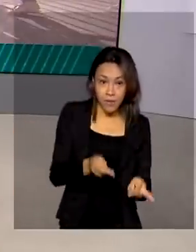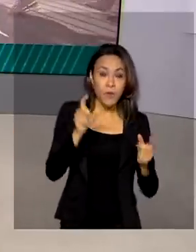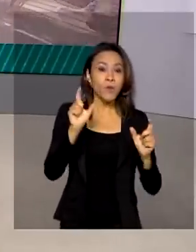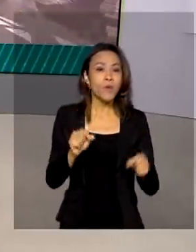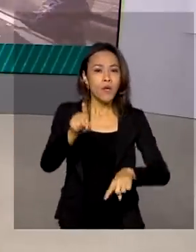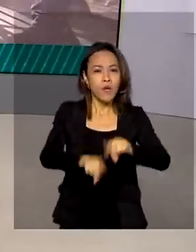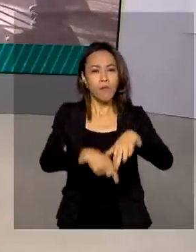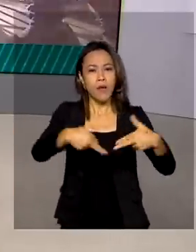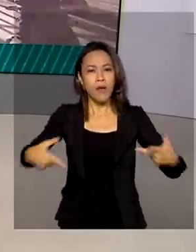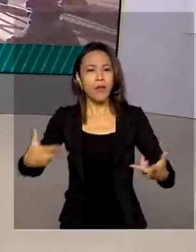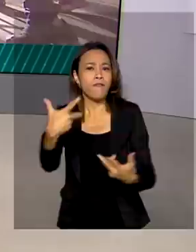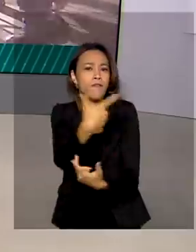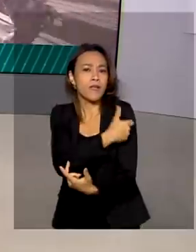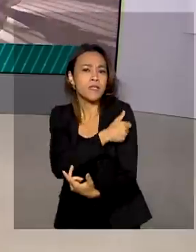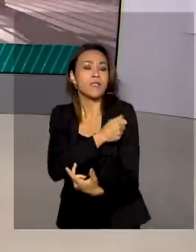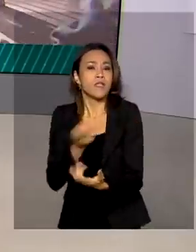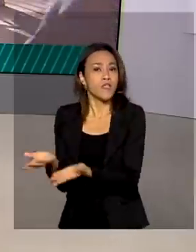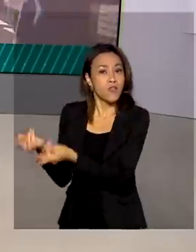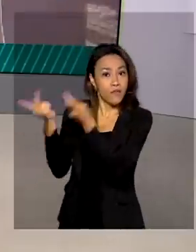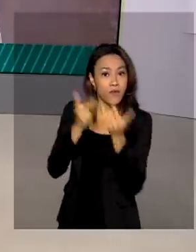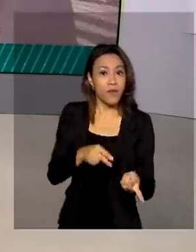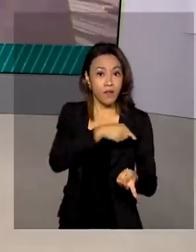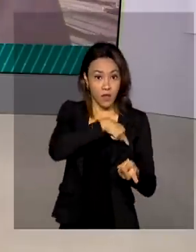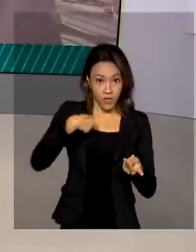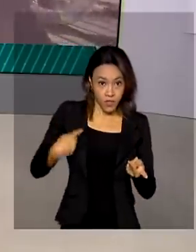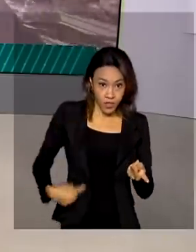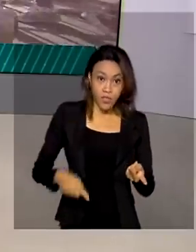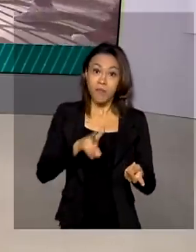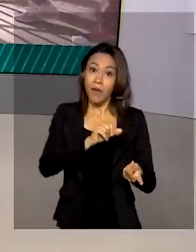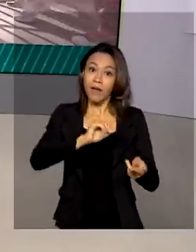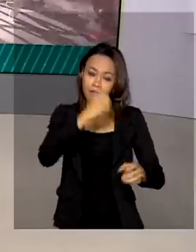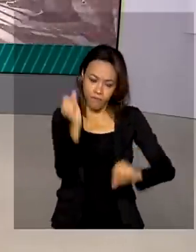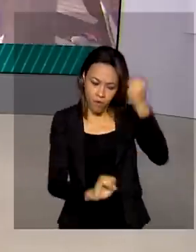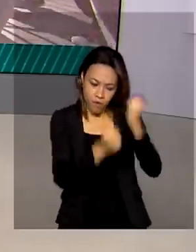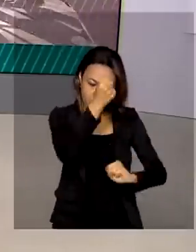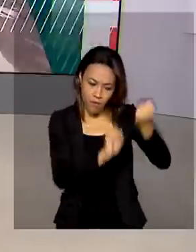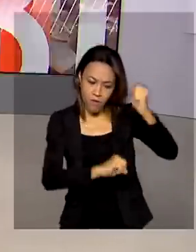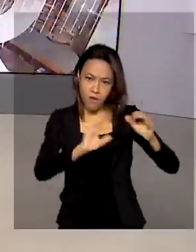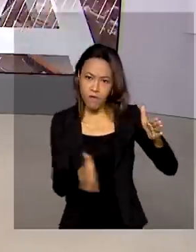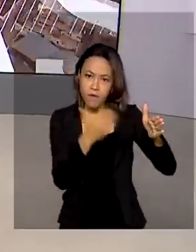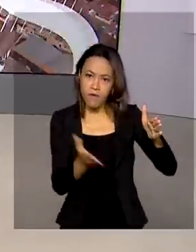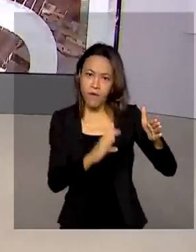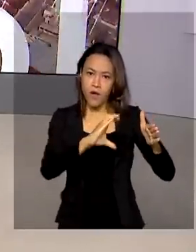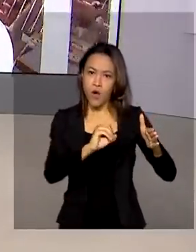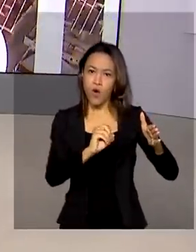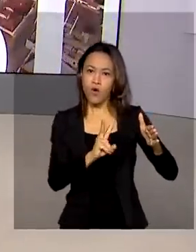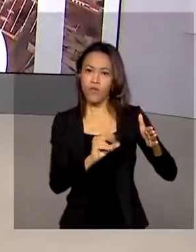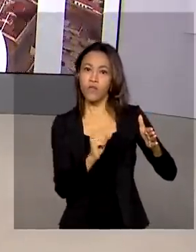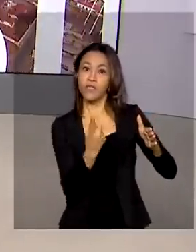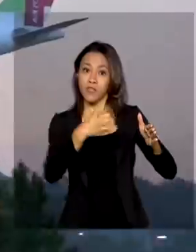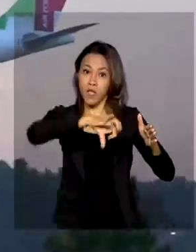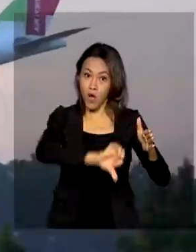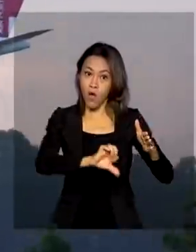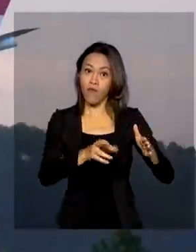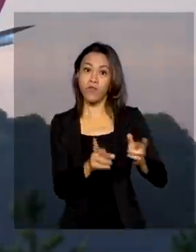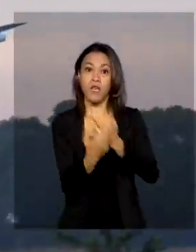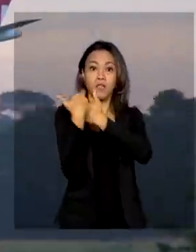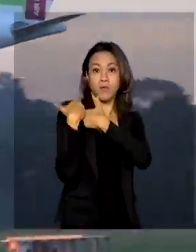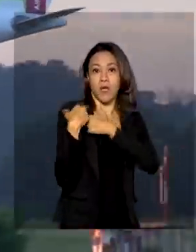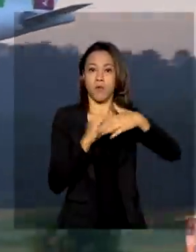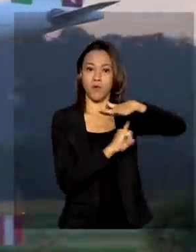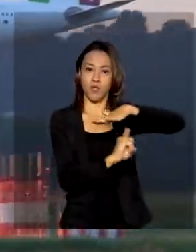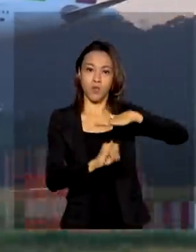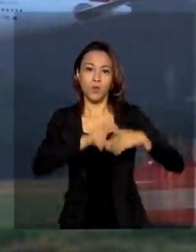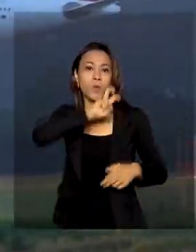China e que vão permitir a fabricação de vacinas contra a Covid-19 pelo Instituto Butantan. A